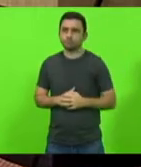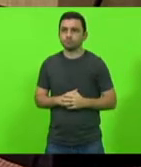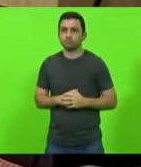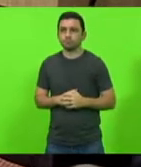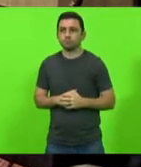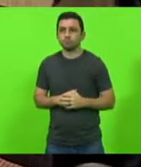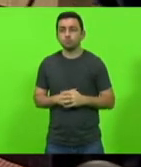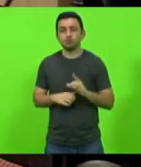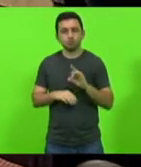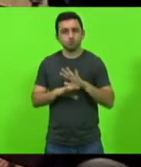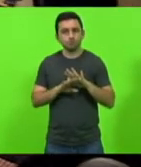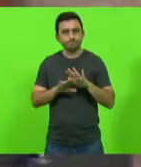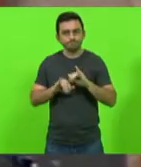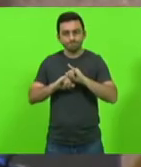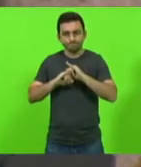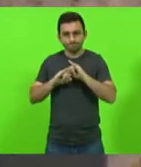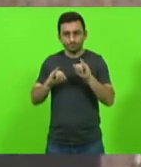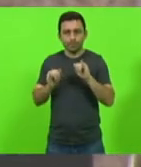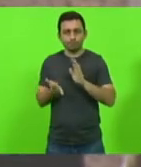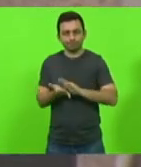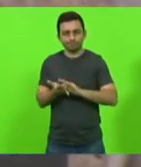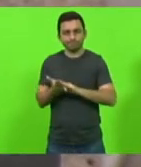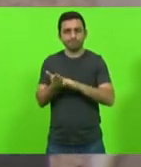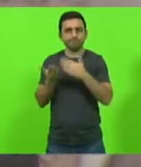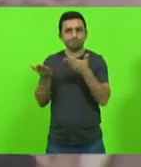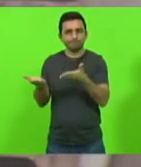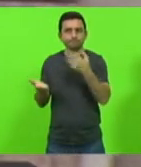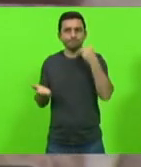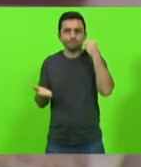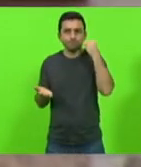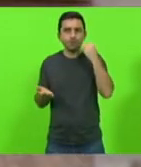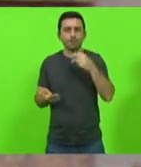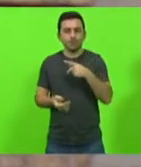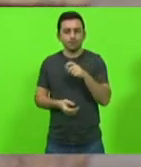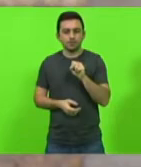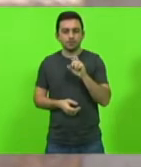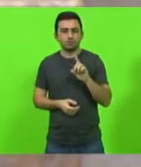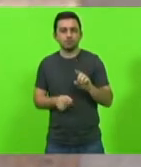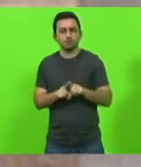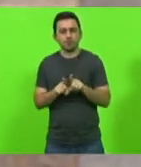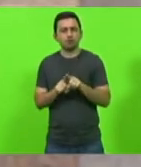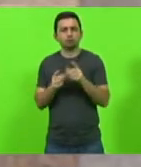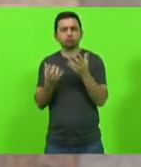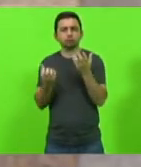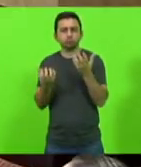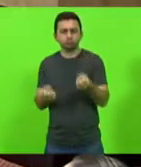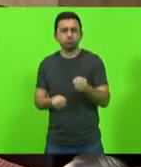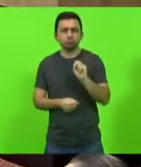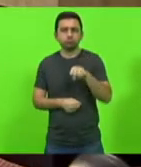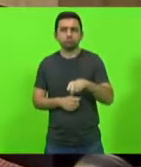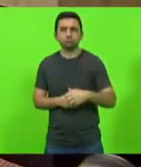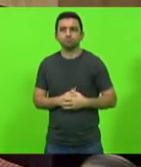parabenizar o deputado marços e dizer que o psdb vota sim apoia o projeto senhor presidente